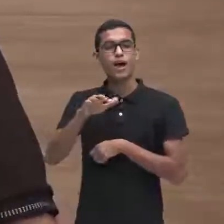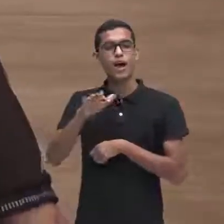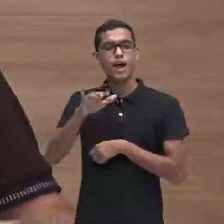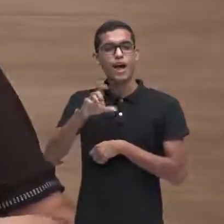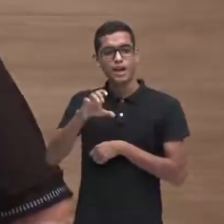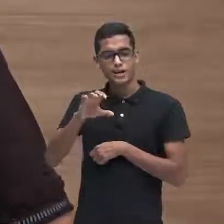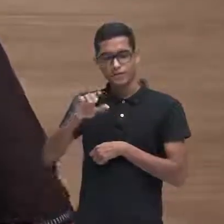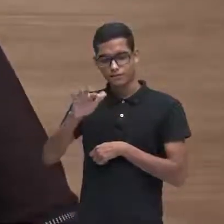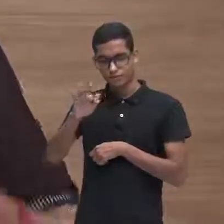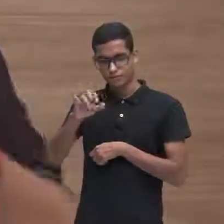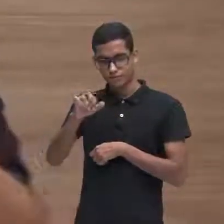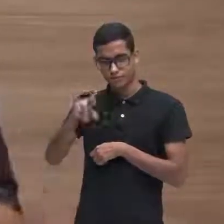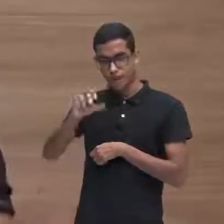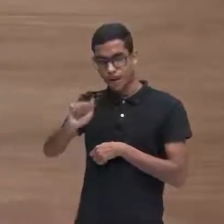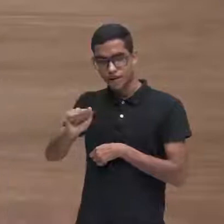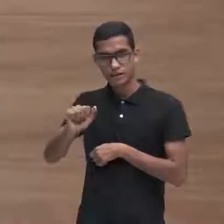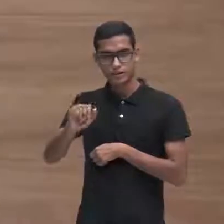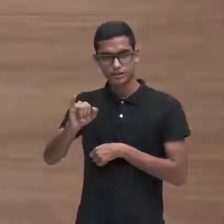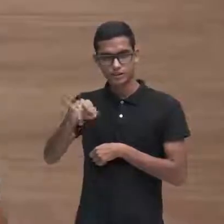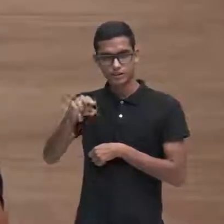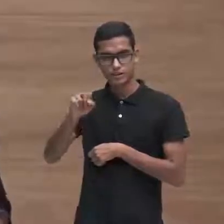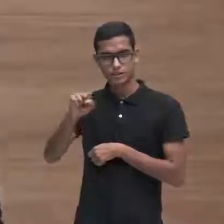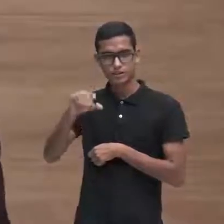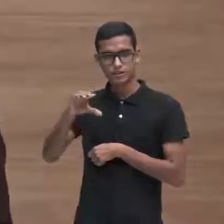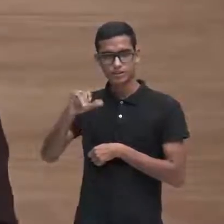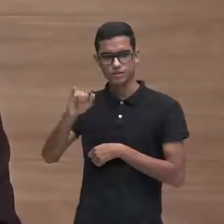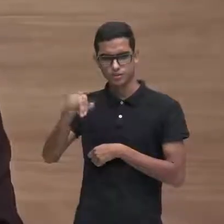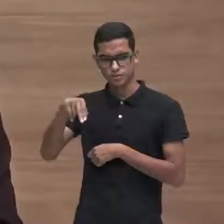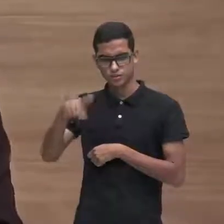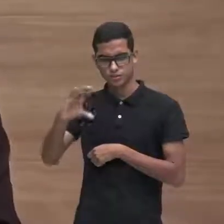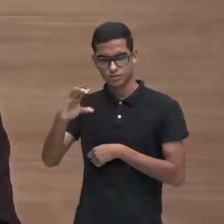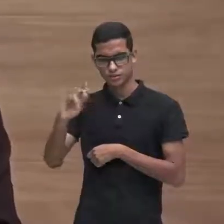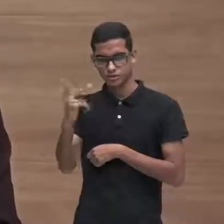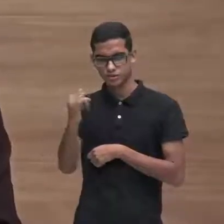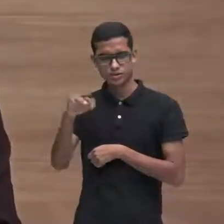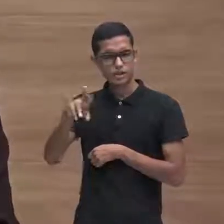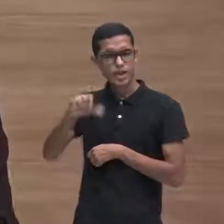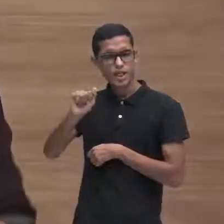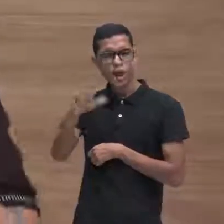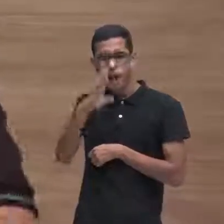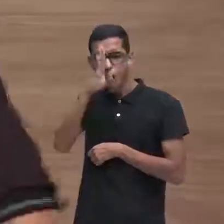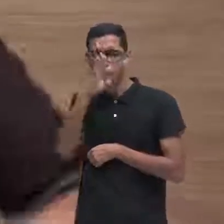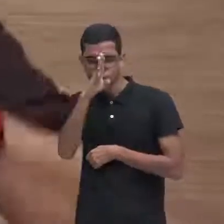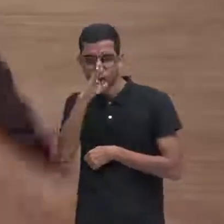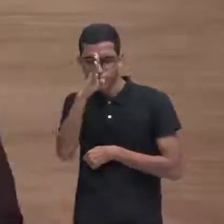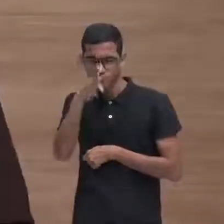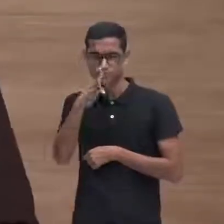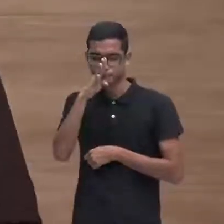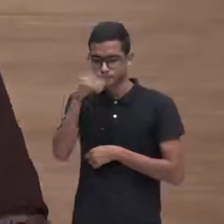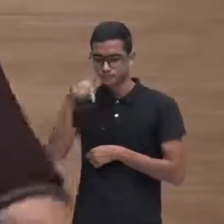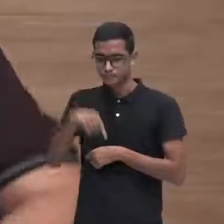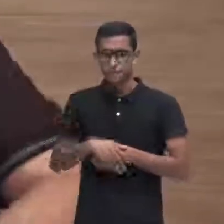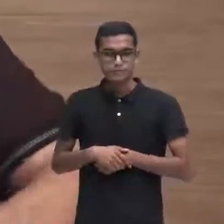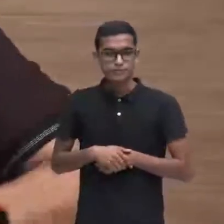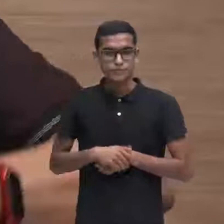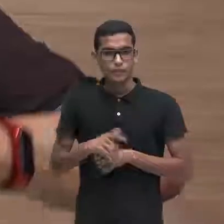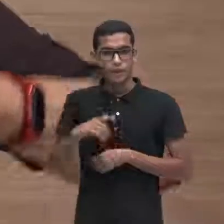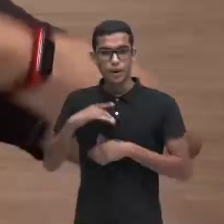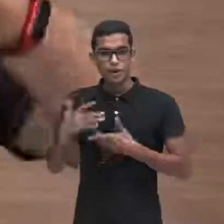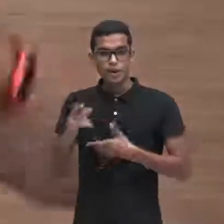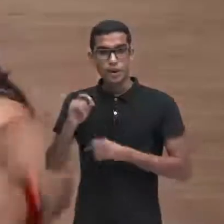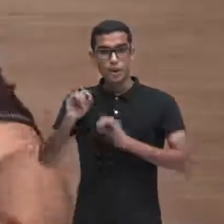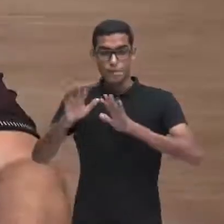não é? Então, mas dava tão certo, deu tão certo, que Jorge adentrou pelo alcoolismo,